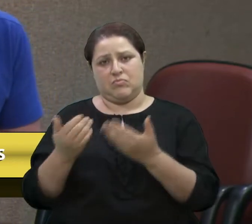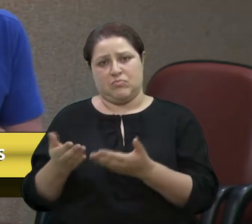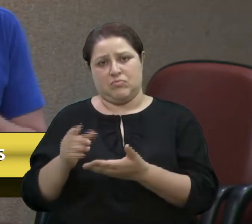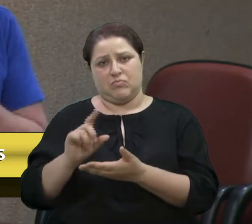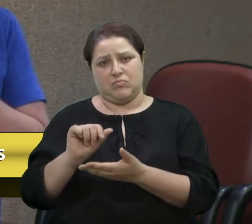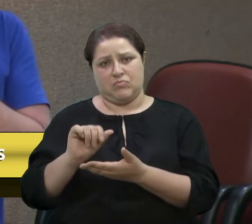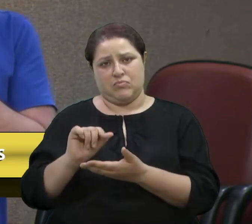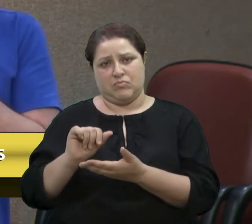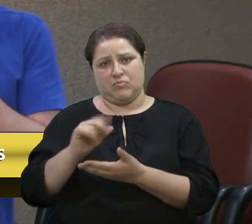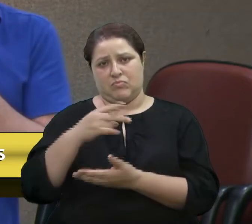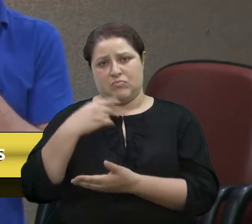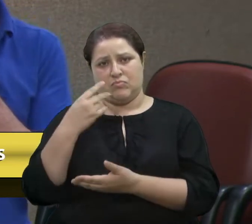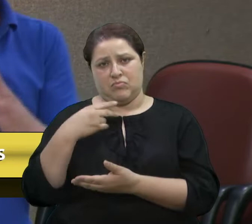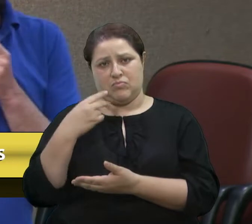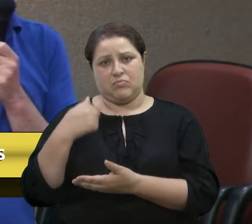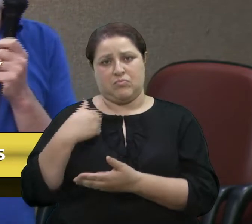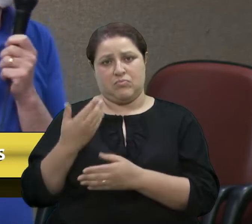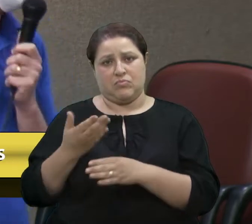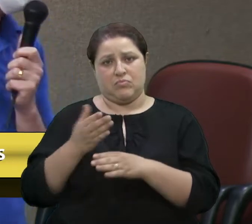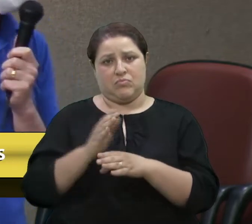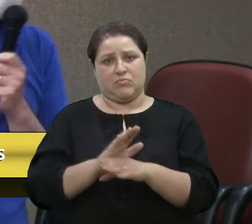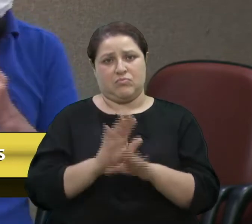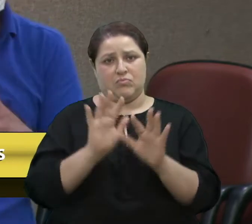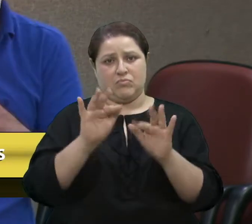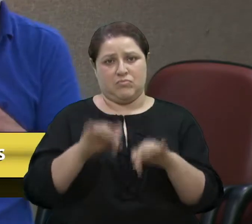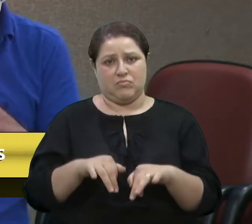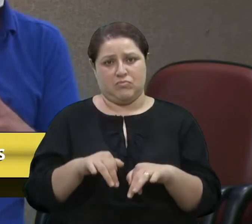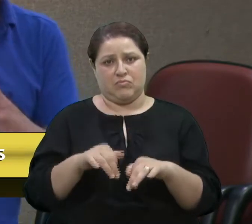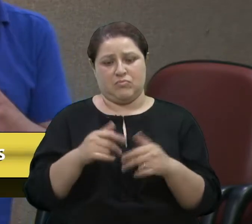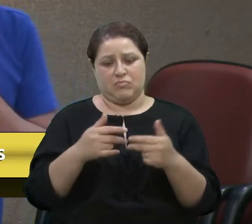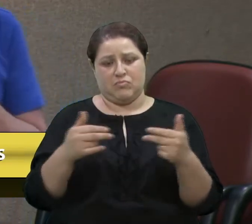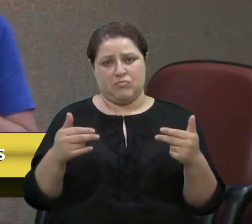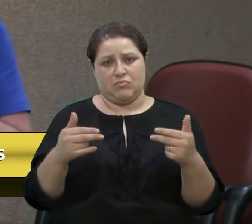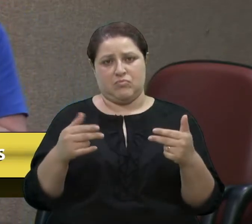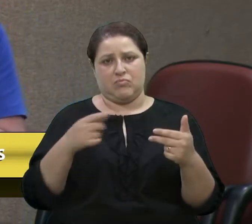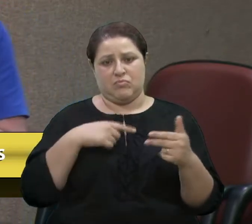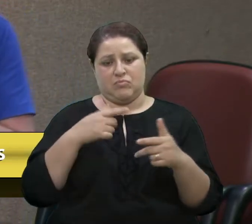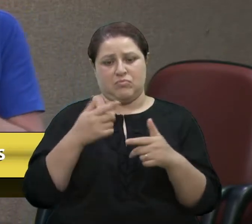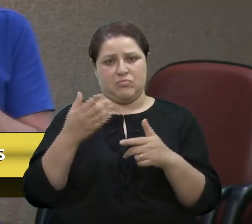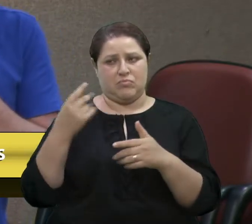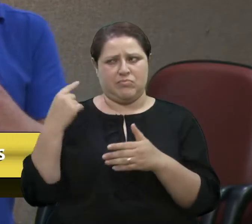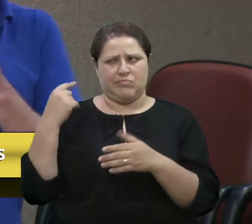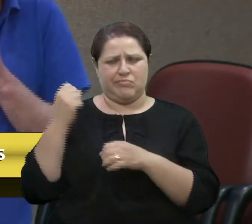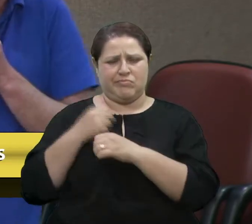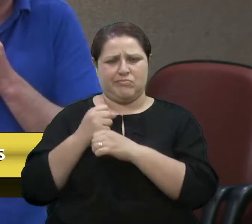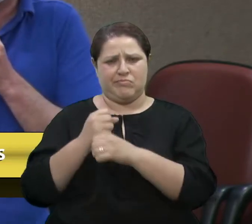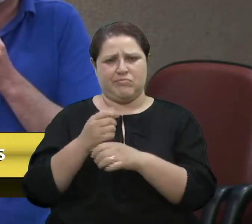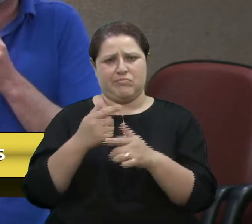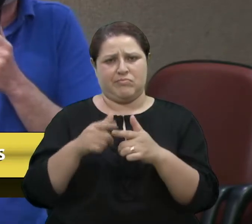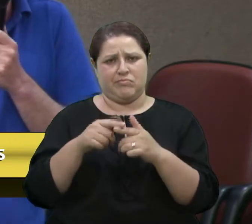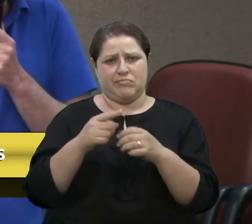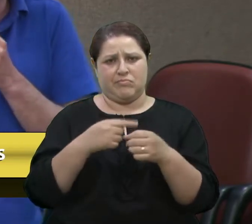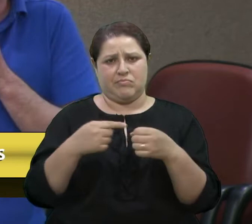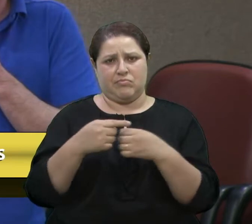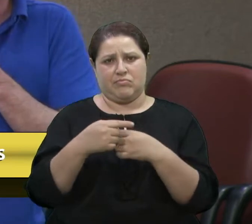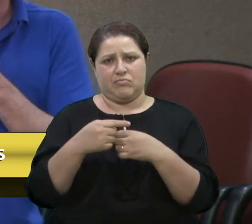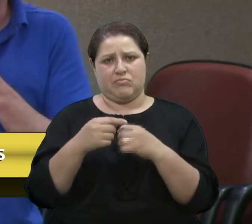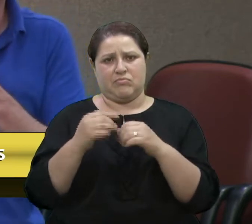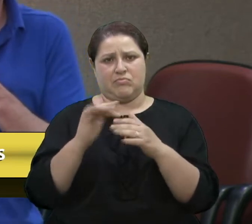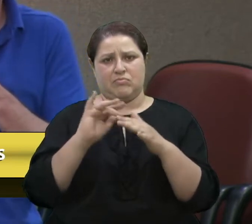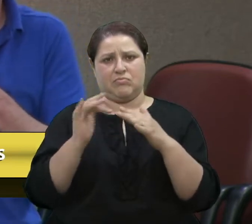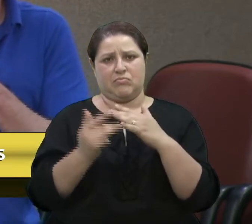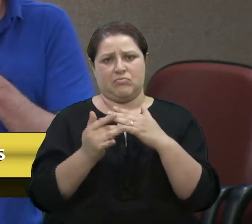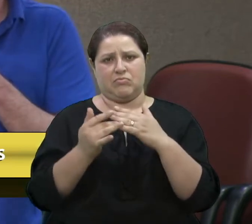Eu ajudei a terminar com uma coisa que fazia um ano que era um problema para a cidade. Botei nas redes sociais, milhares de likes, que culpa eu tenho?